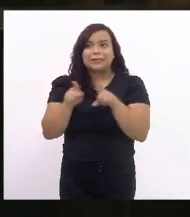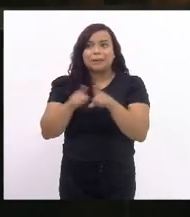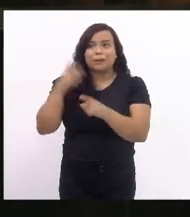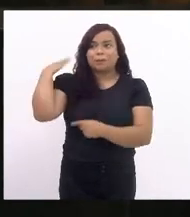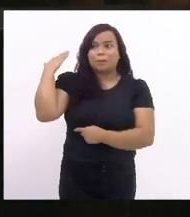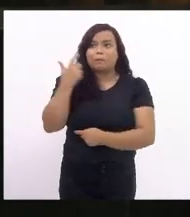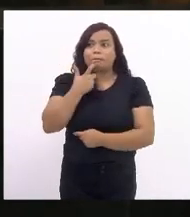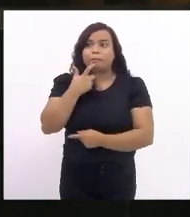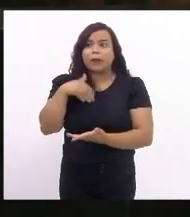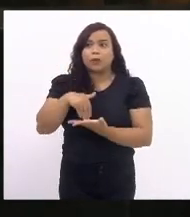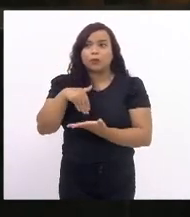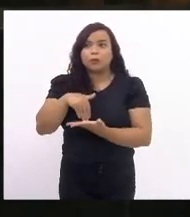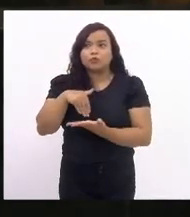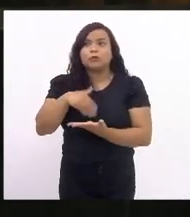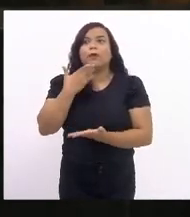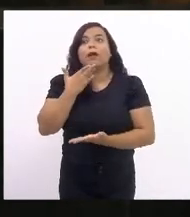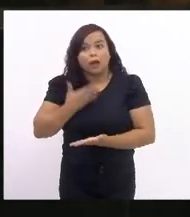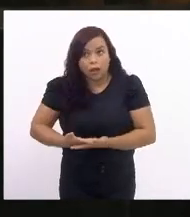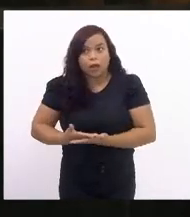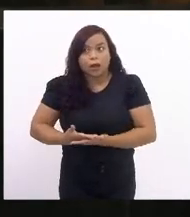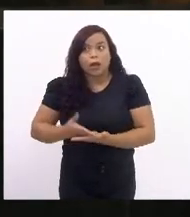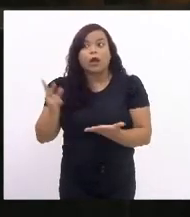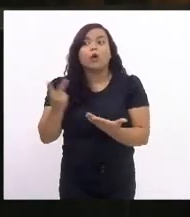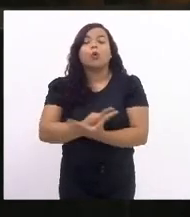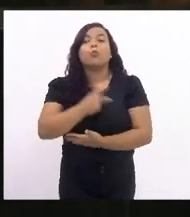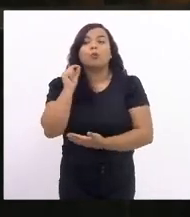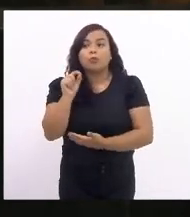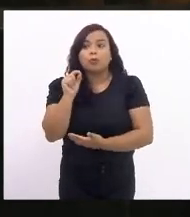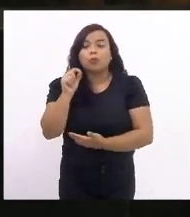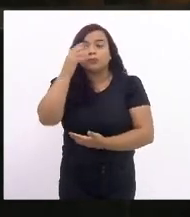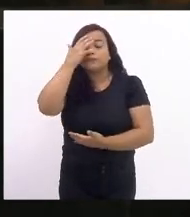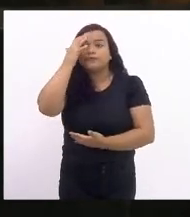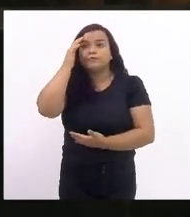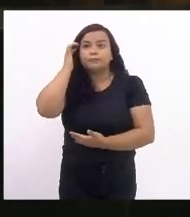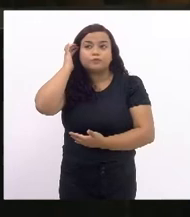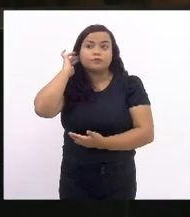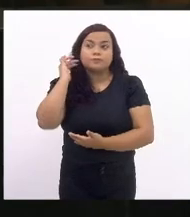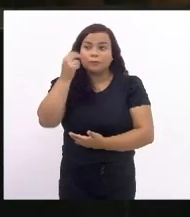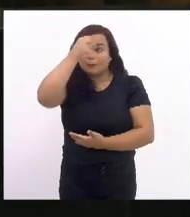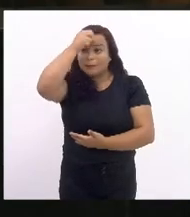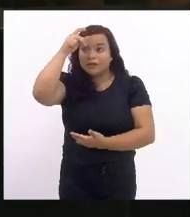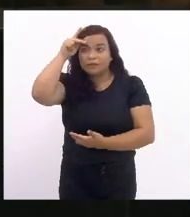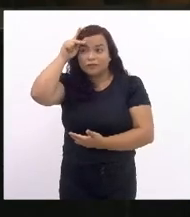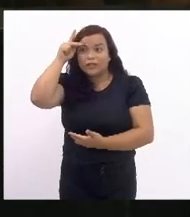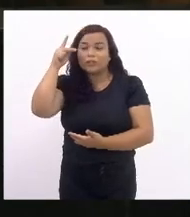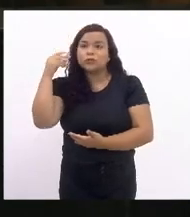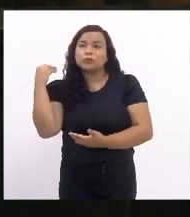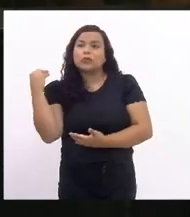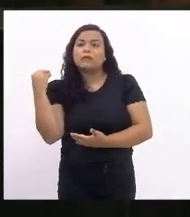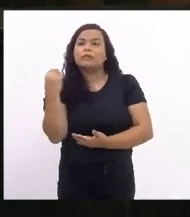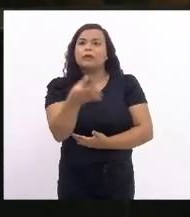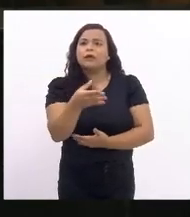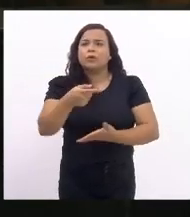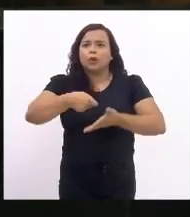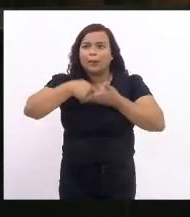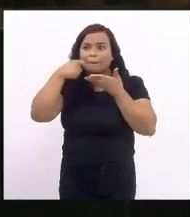agora, pasmem, minhas senhoras, o prefeito deu de merenda, deputada Tia Ju,